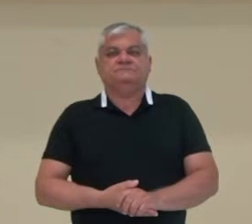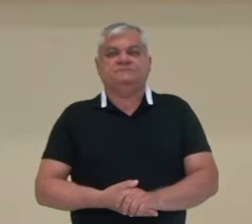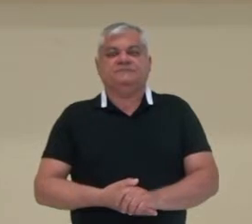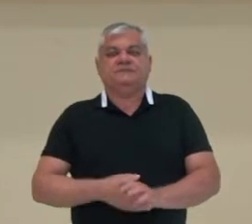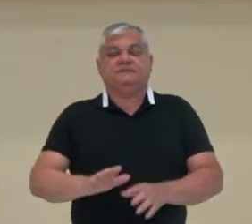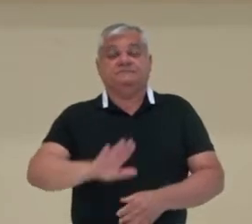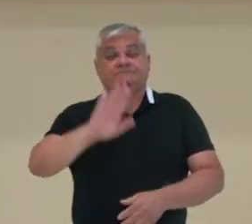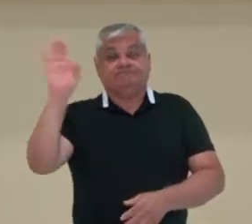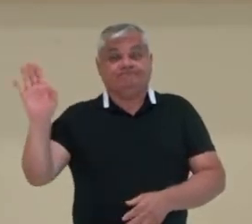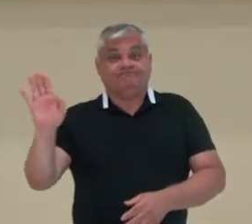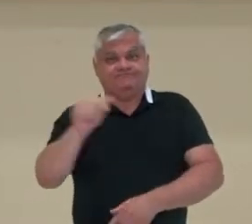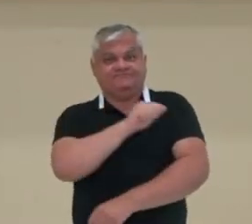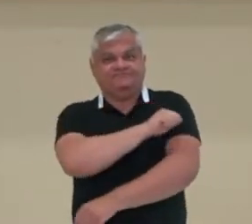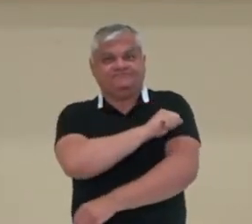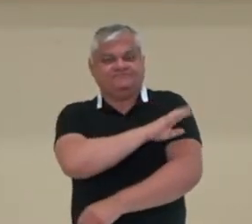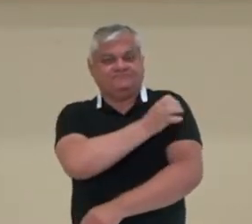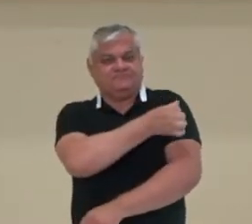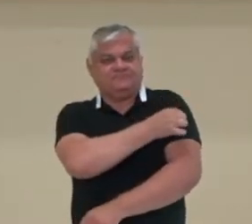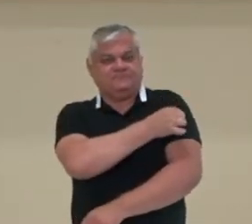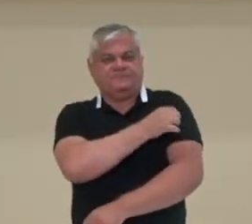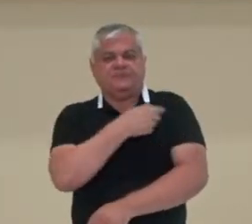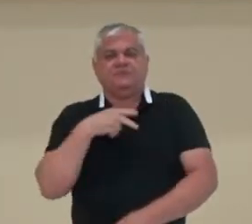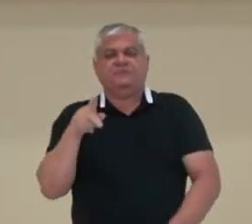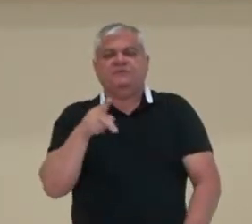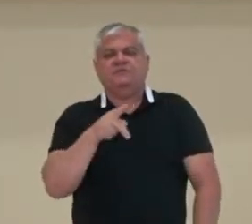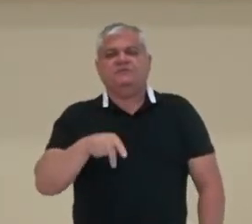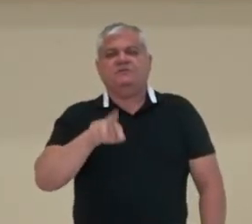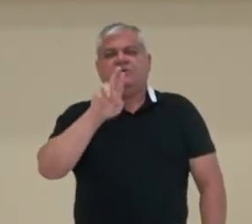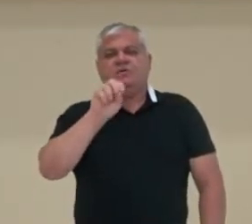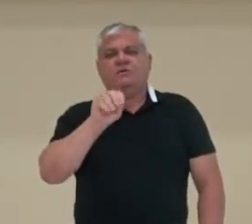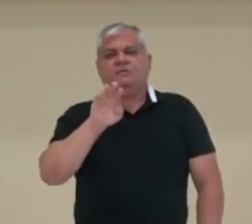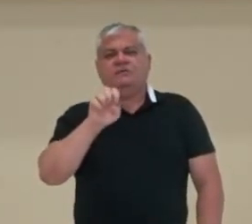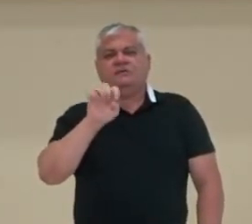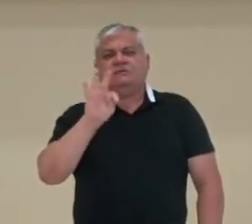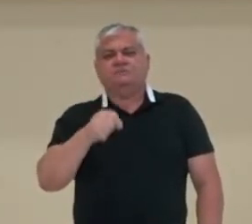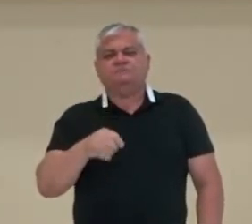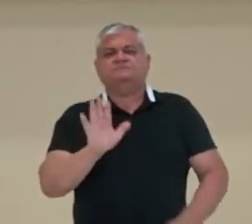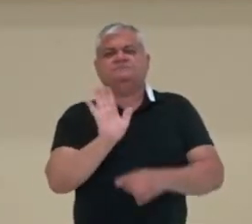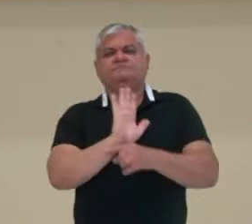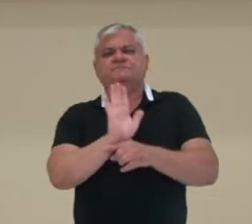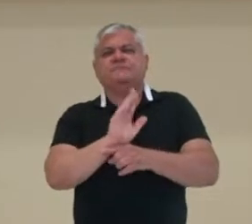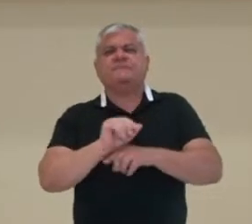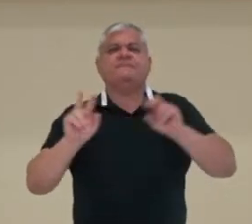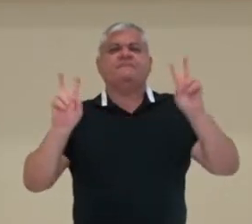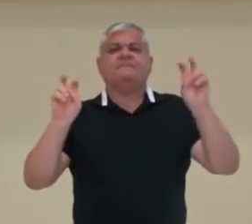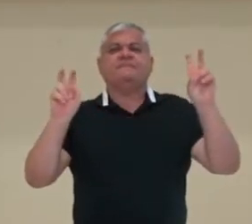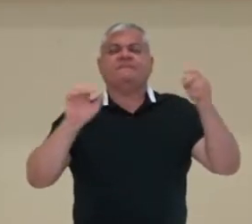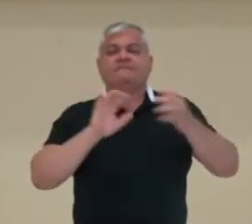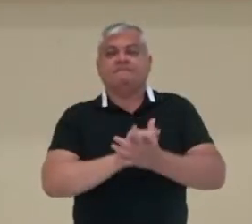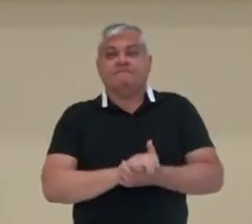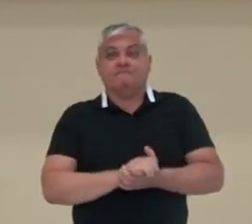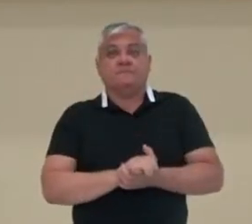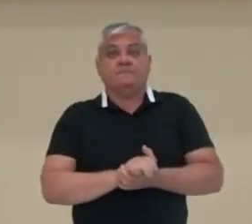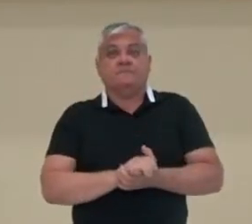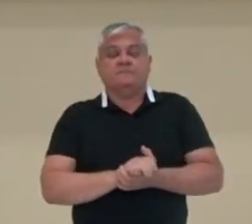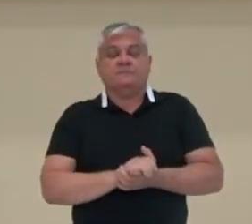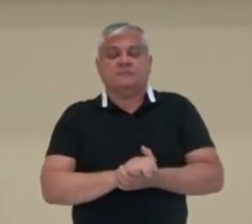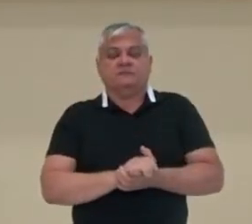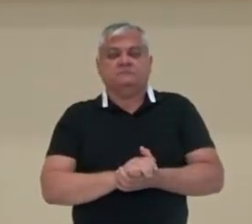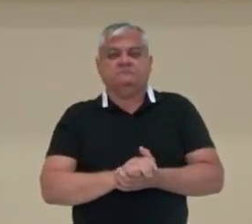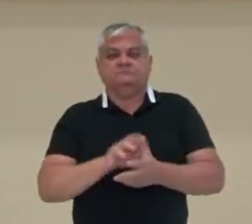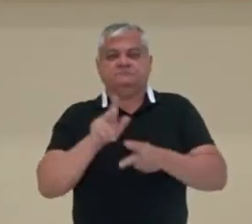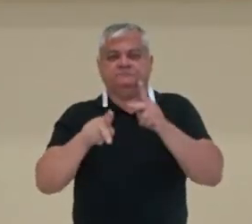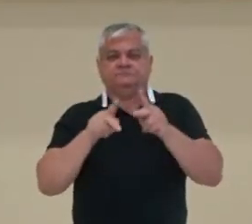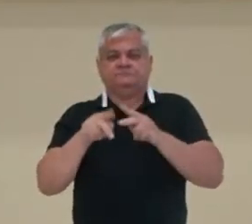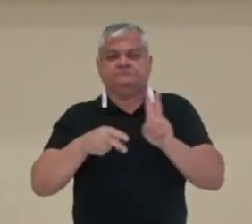Olá, estudantes do sexto ano! Sou o professor Roberto Paulcioni. Neste vídeo vamos falar sobre povos indígenas no